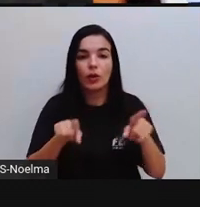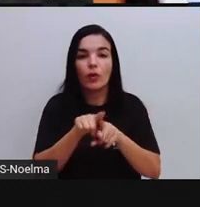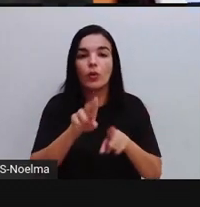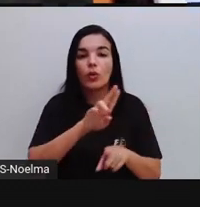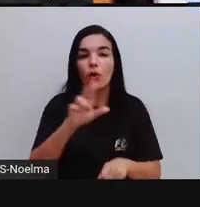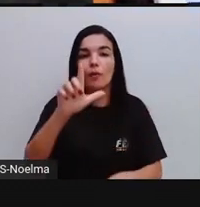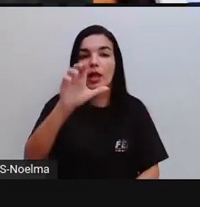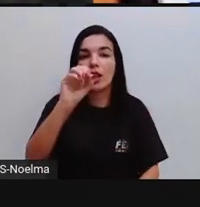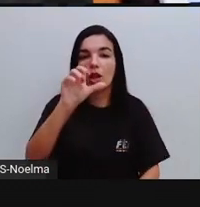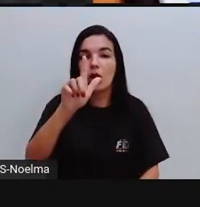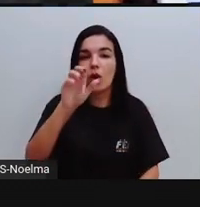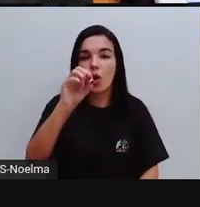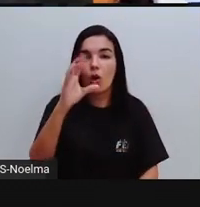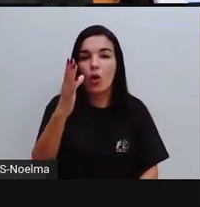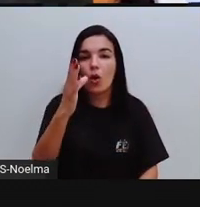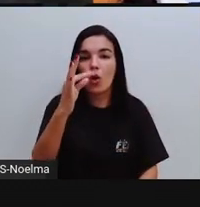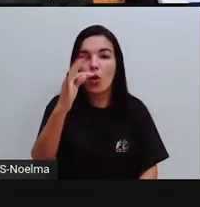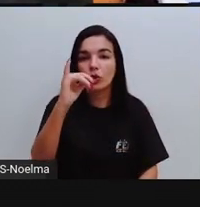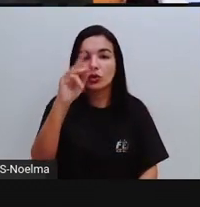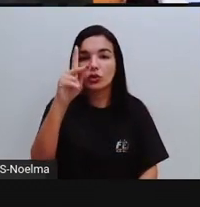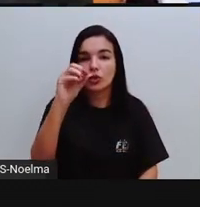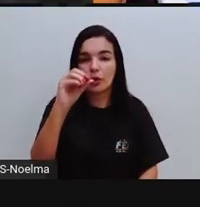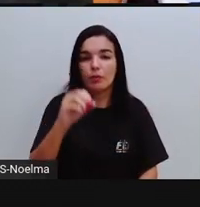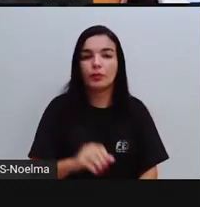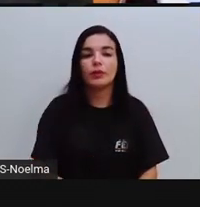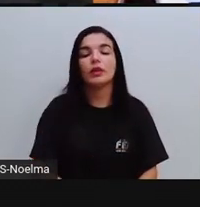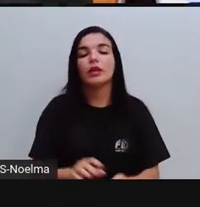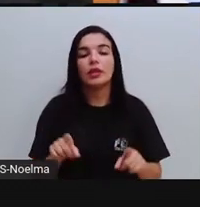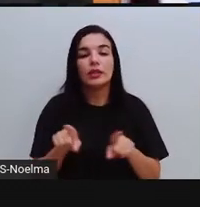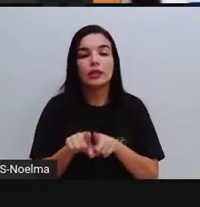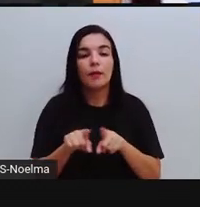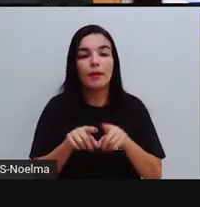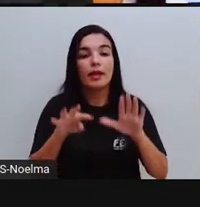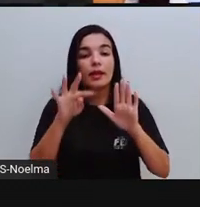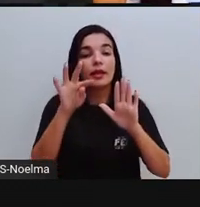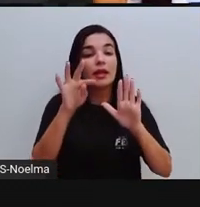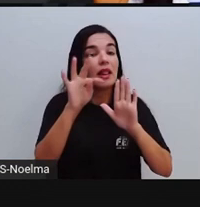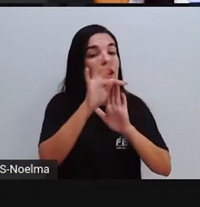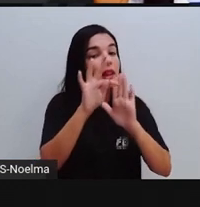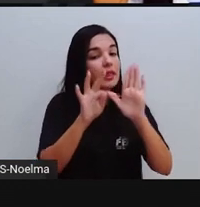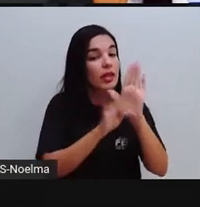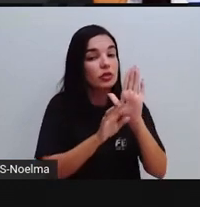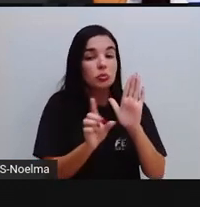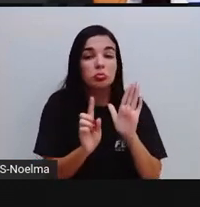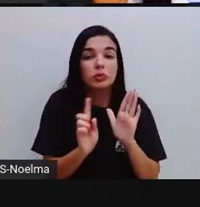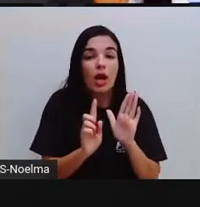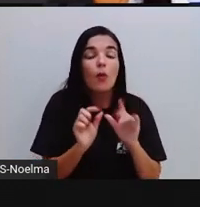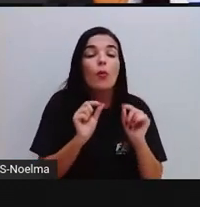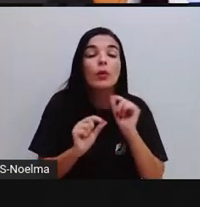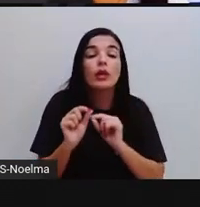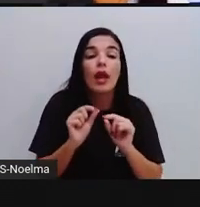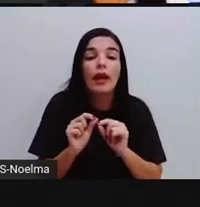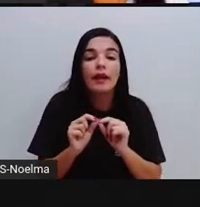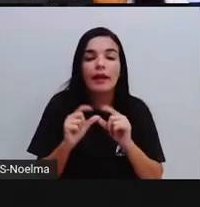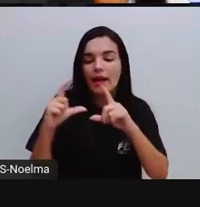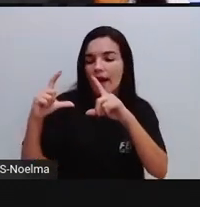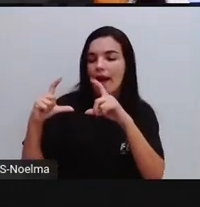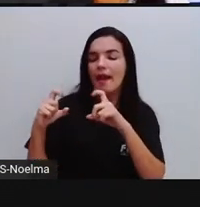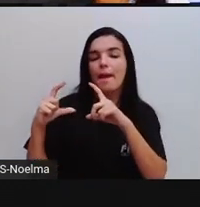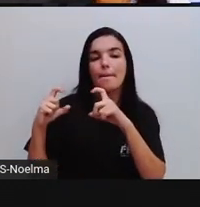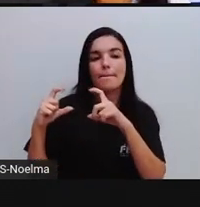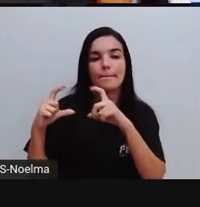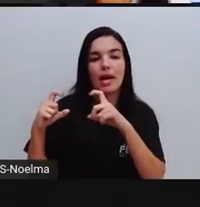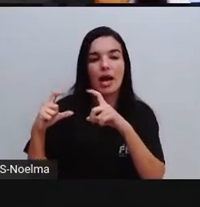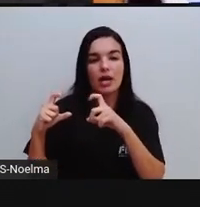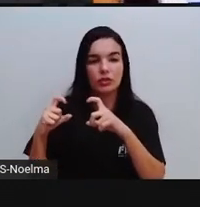conhecer a marca ali de onde vem aquele produto. E nós temos os elementos não textual, né? Então, faz